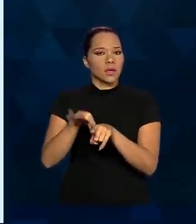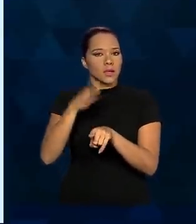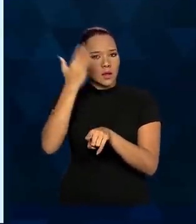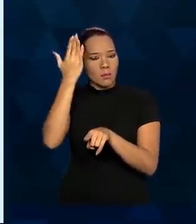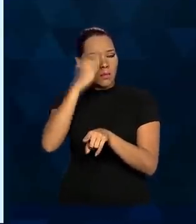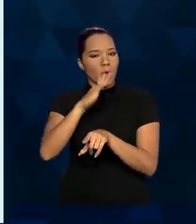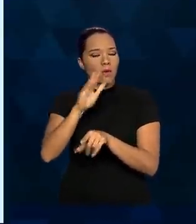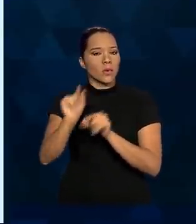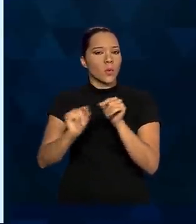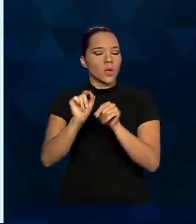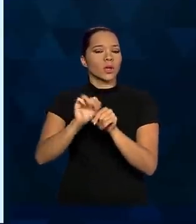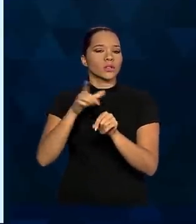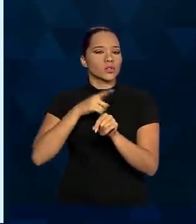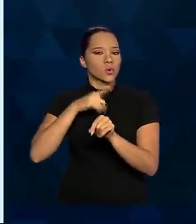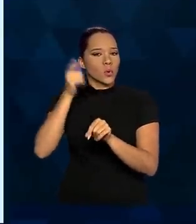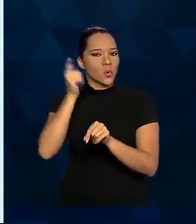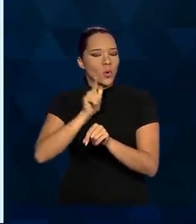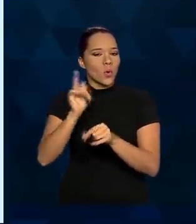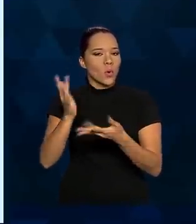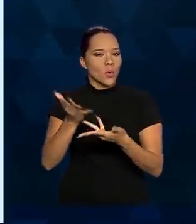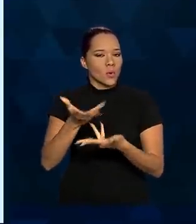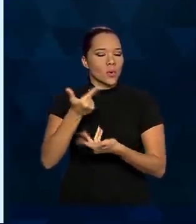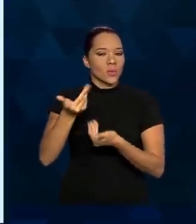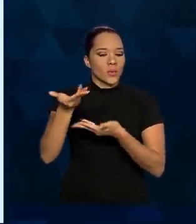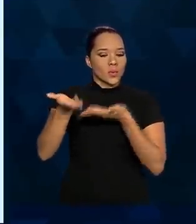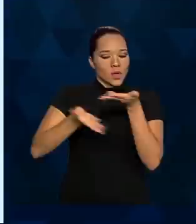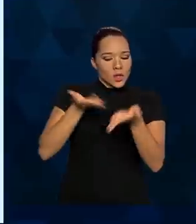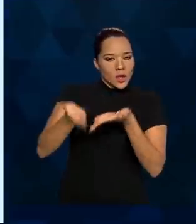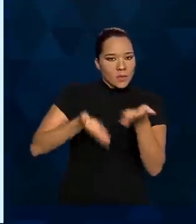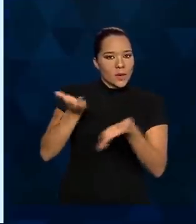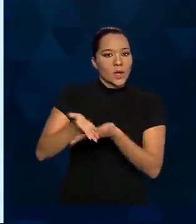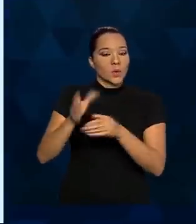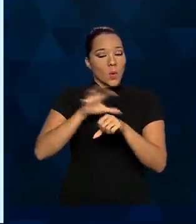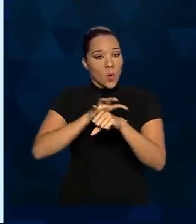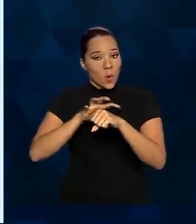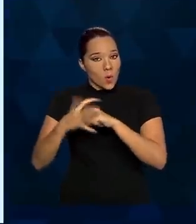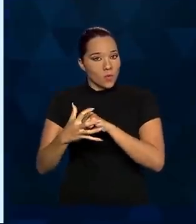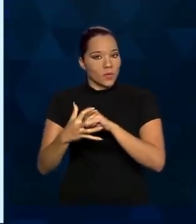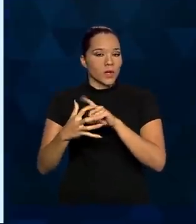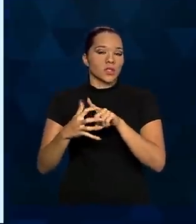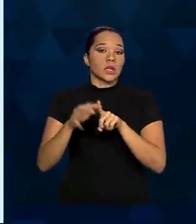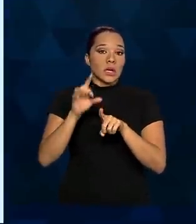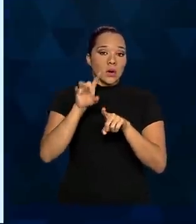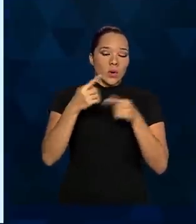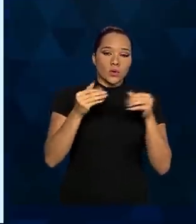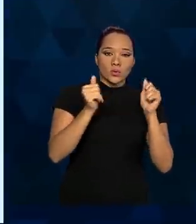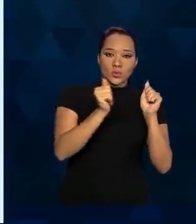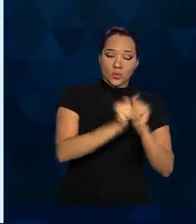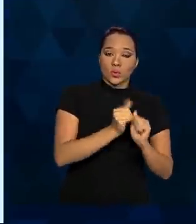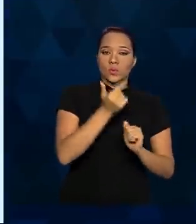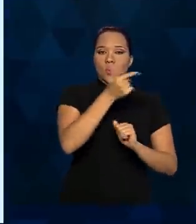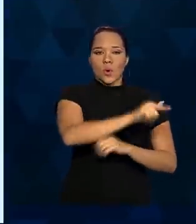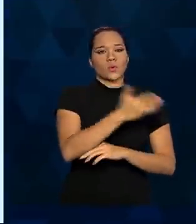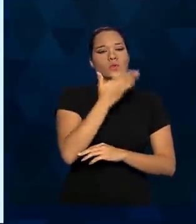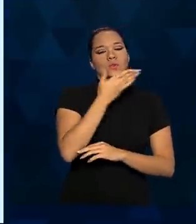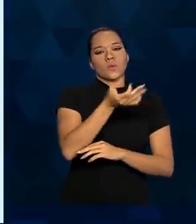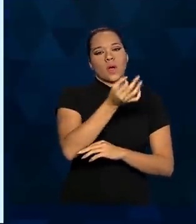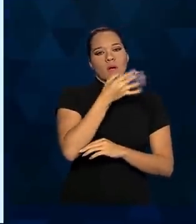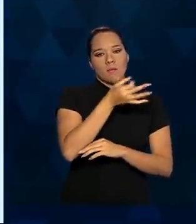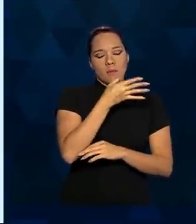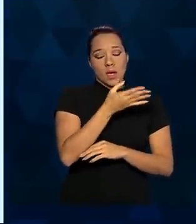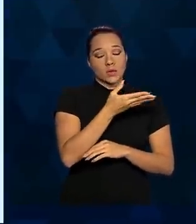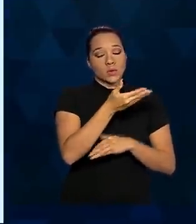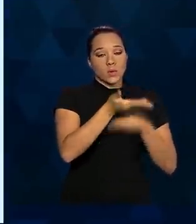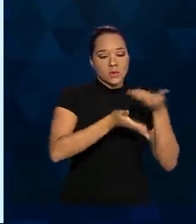evidências de efetividade no tratamento da Covid, particularmente quando associado com outros medicamentos no tratamento